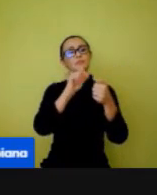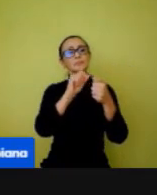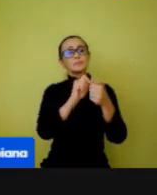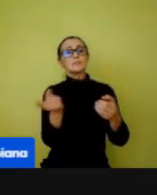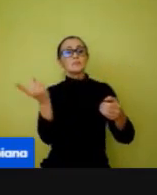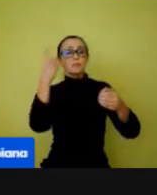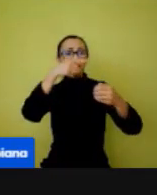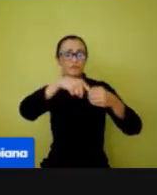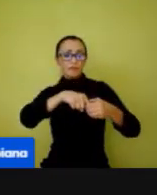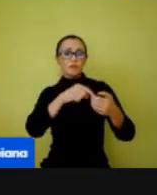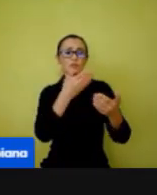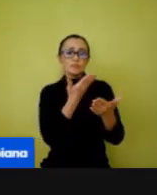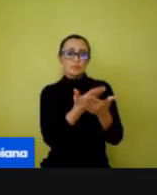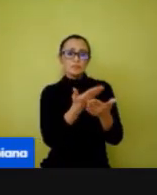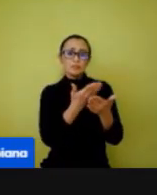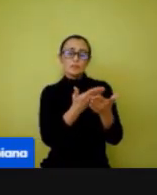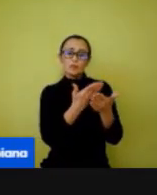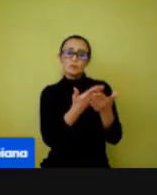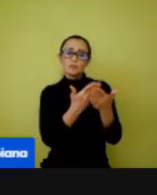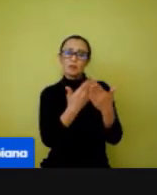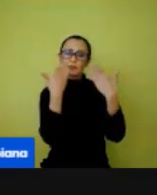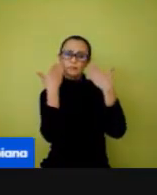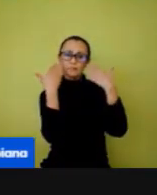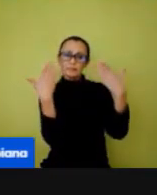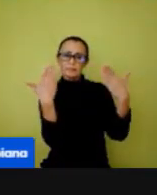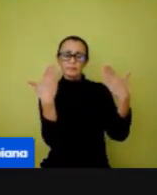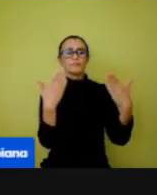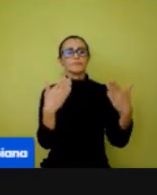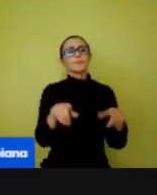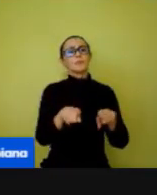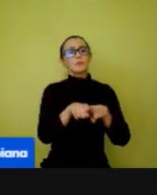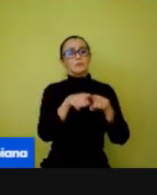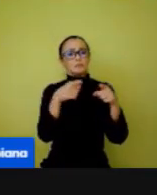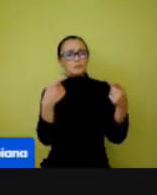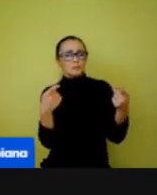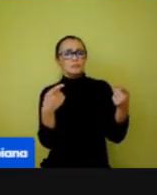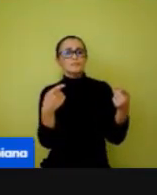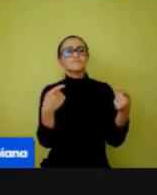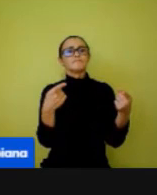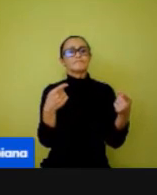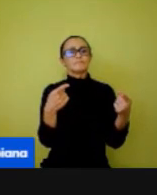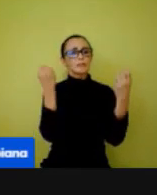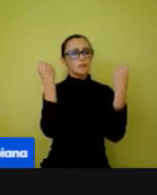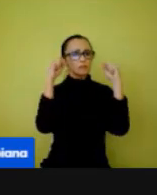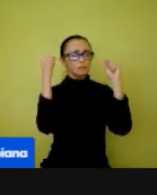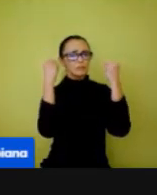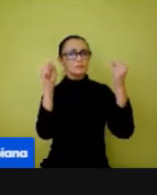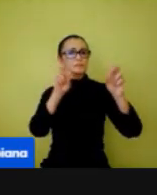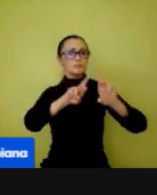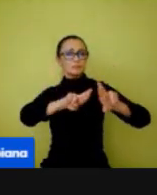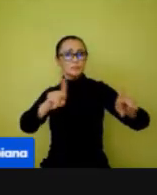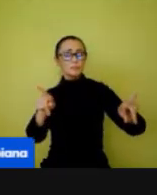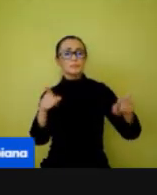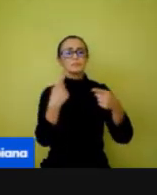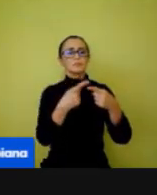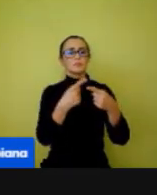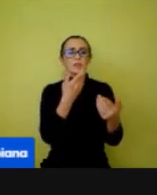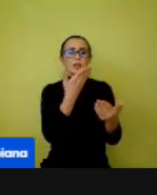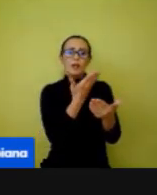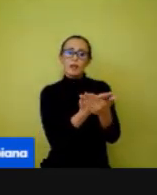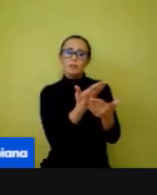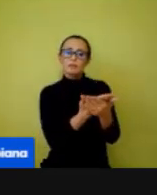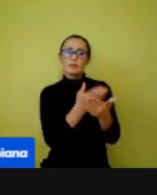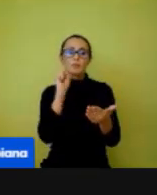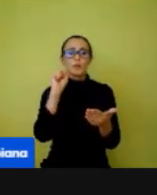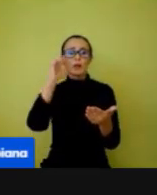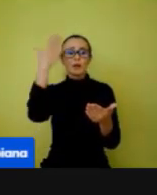presenciais. Mas, como nós sabemos que o componente de educação física, ele se difere, pois as aulas, elas são feitas em